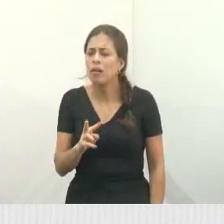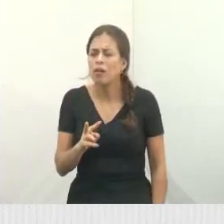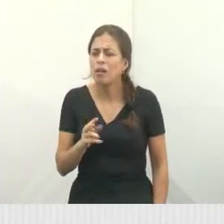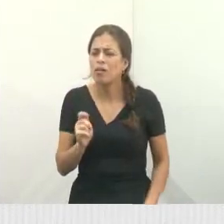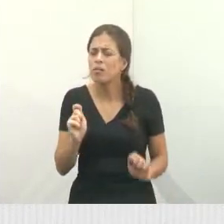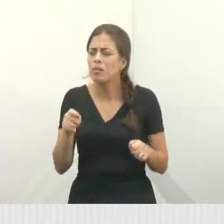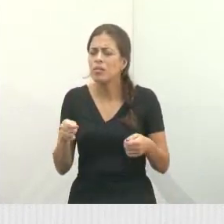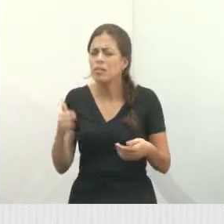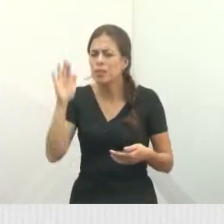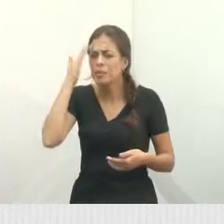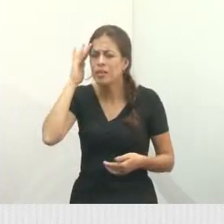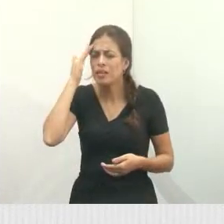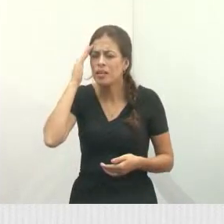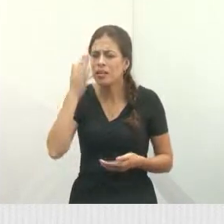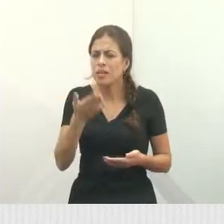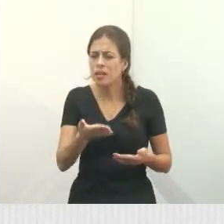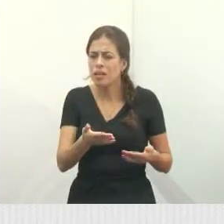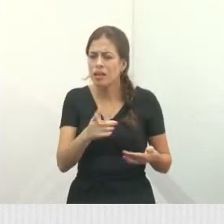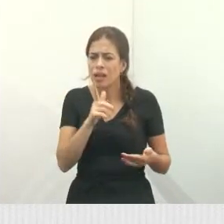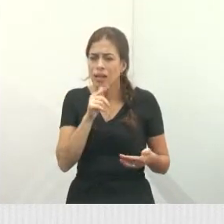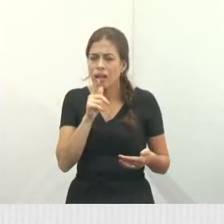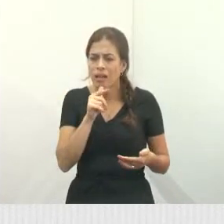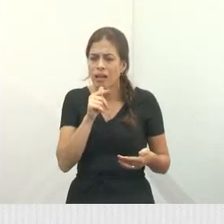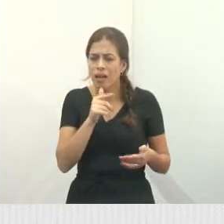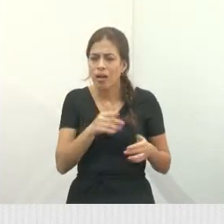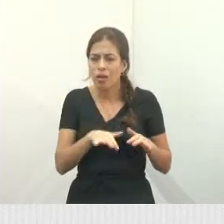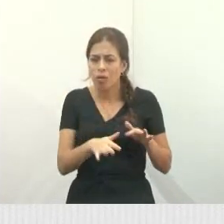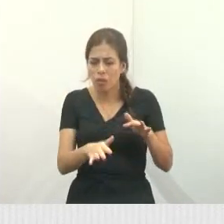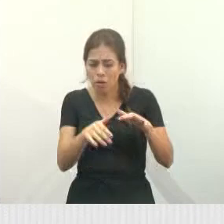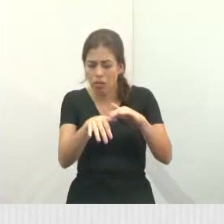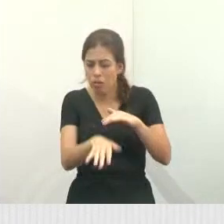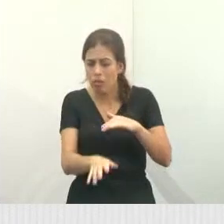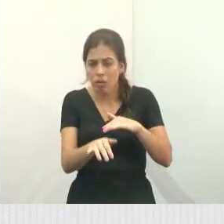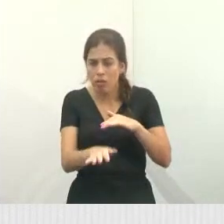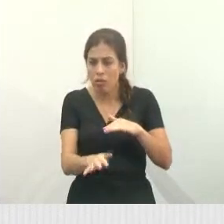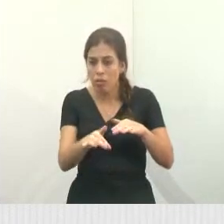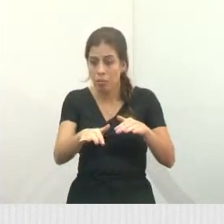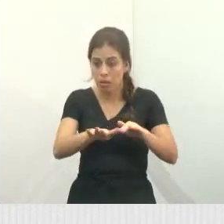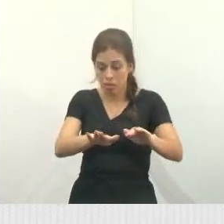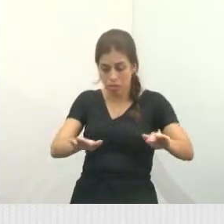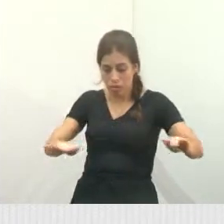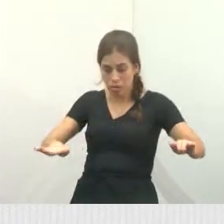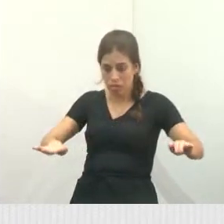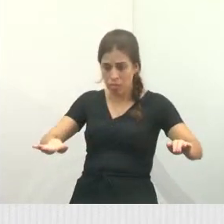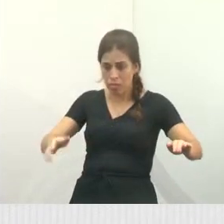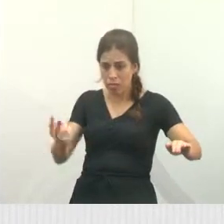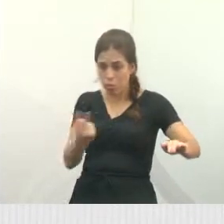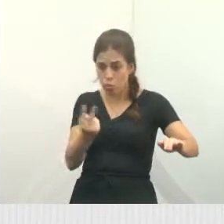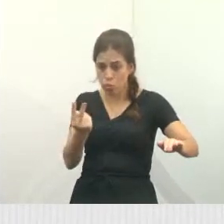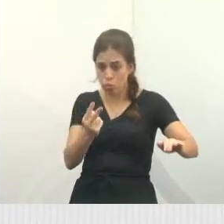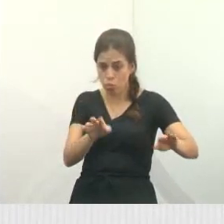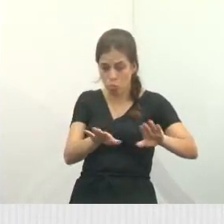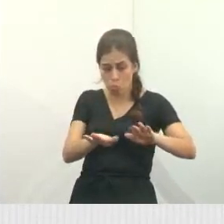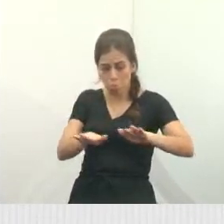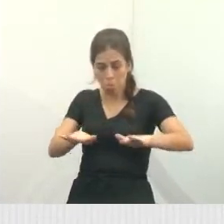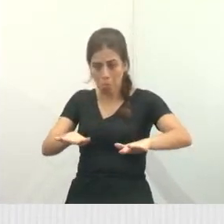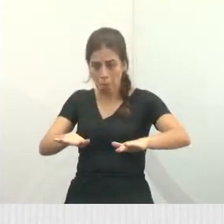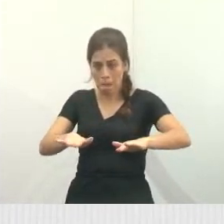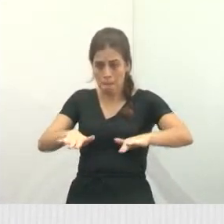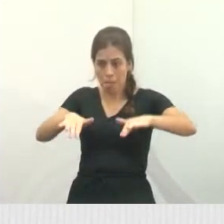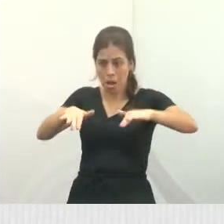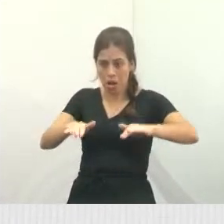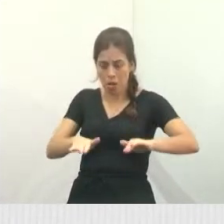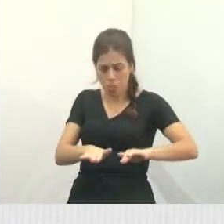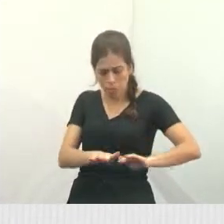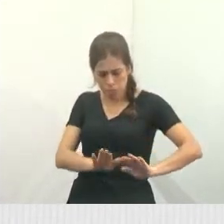Olha lá. É uma caixa de BL. Olha lá. A BL. É uma tampa de BL. Olha Tem duas caixas de BL. Mas olha o que fizeram aqui.